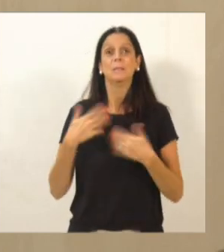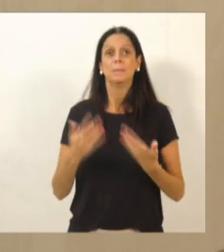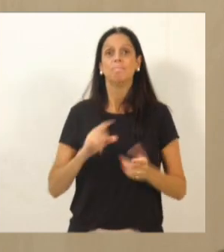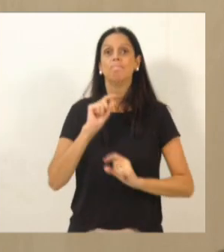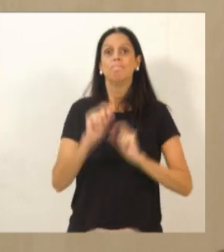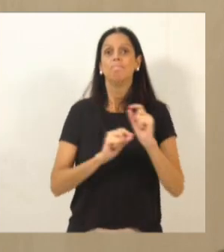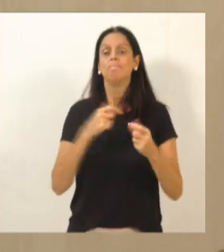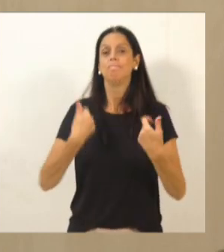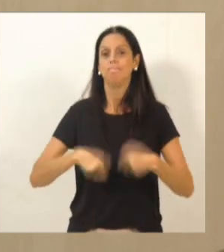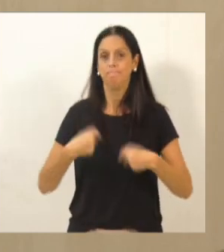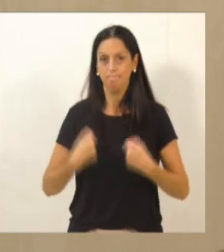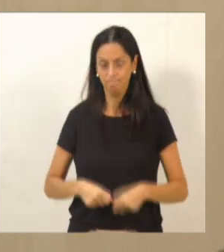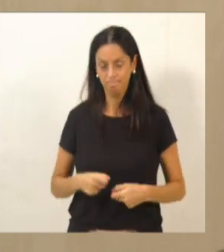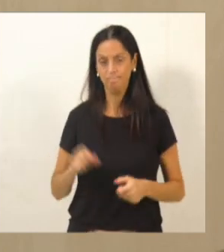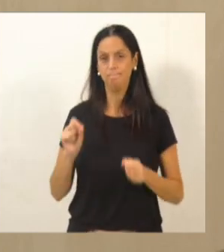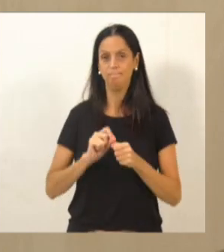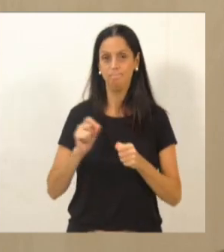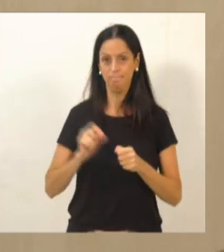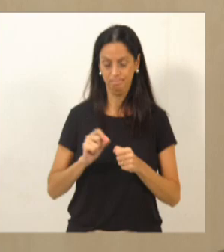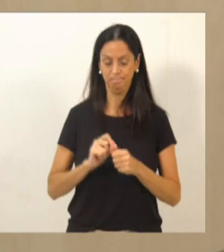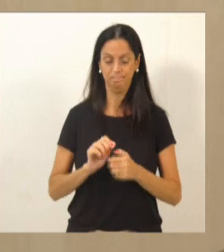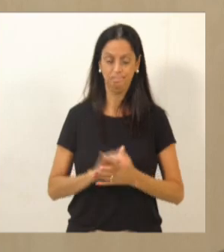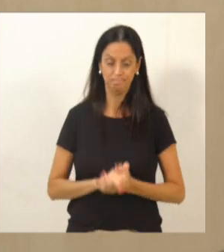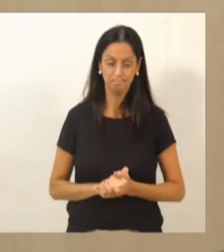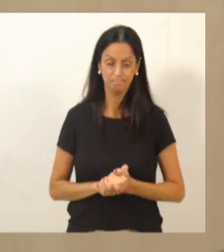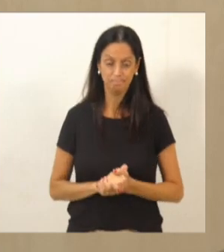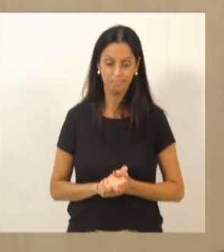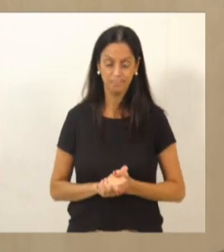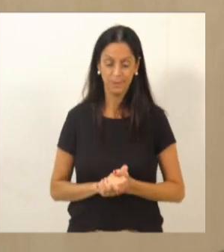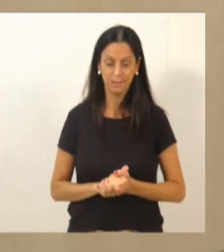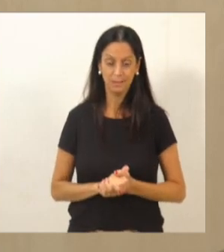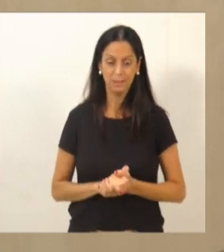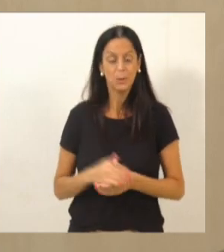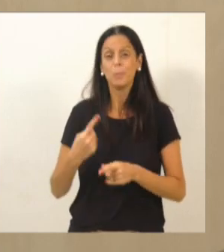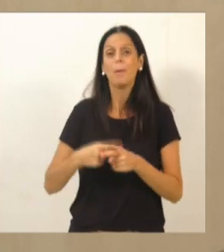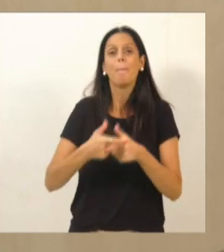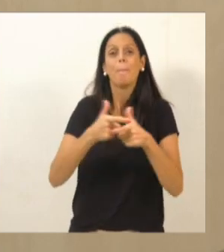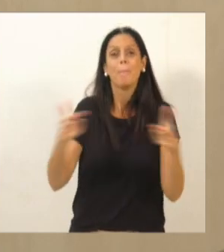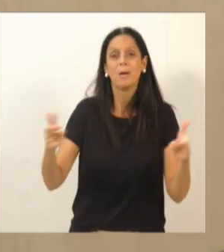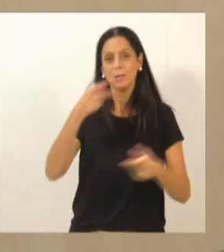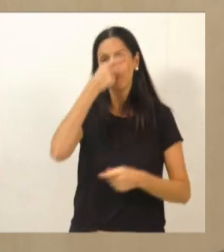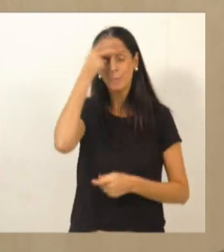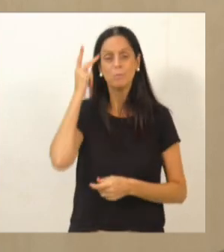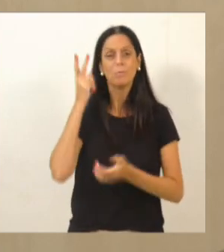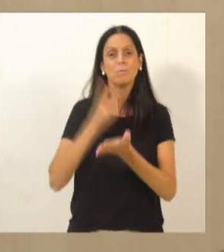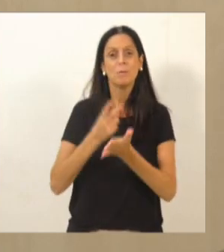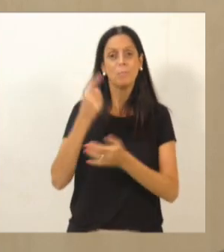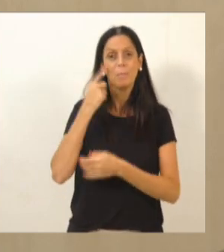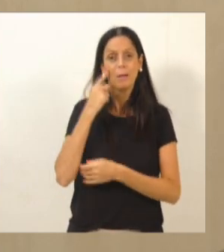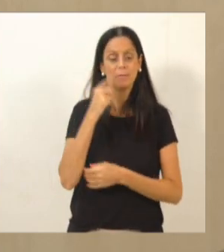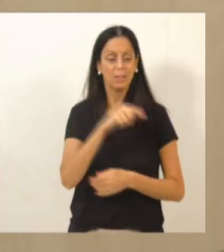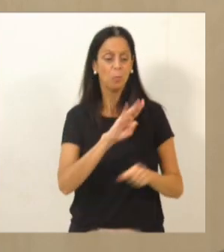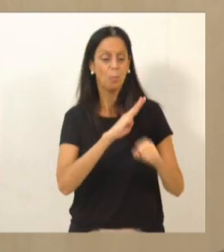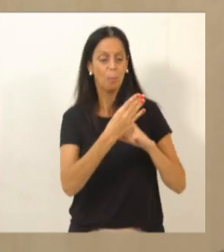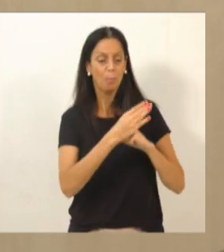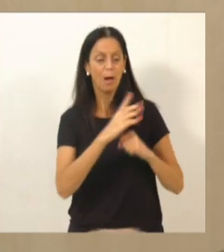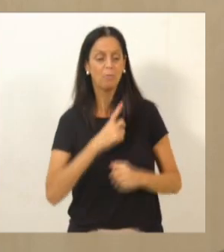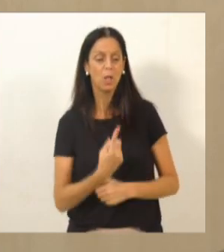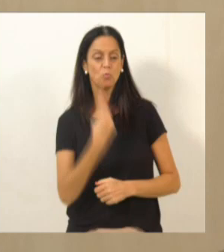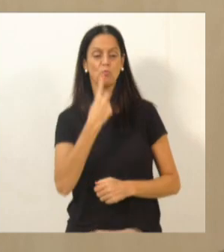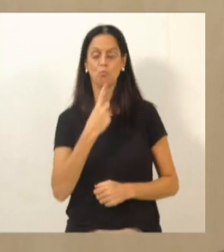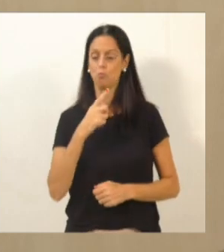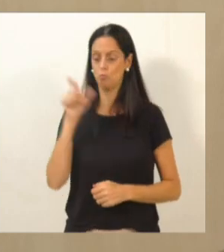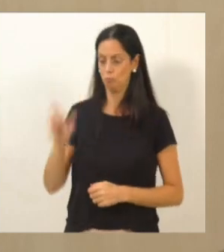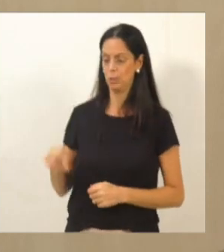que culturalmente, a gente já vem de várias situações onde a população precisa entender que nós